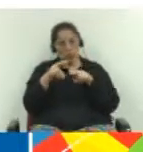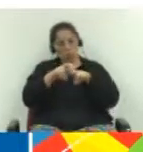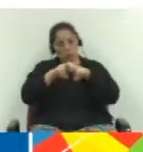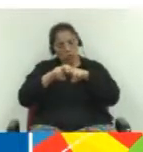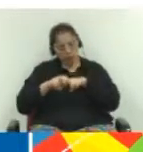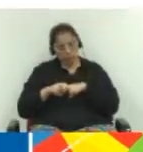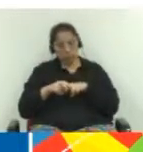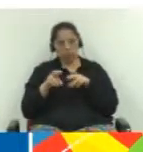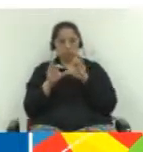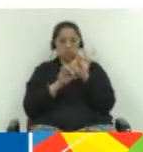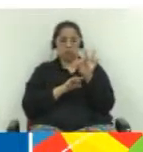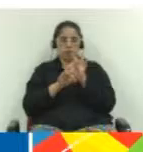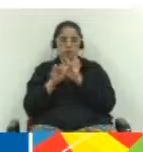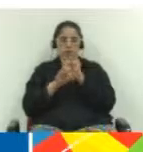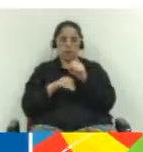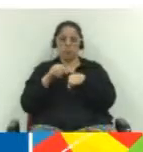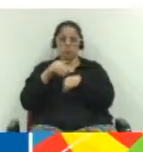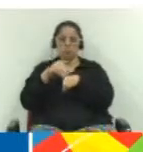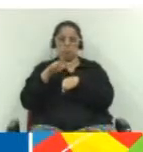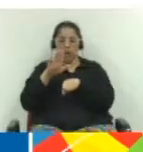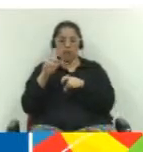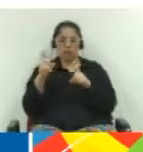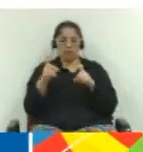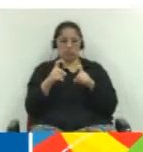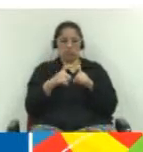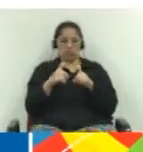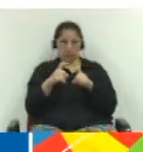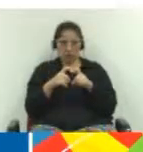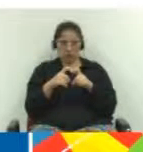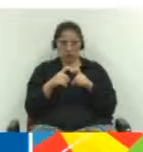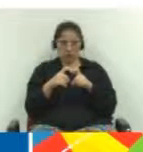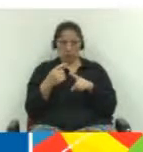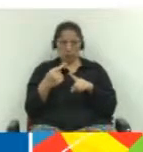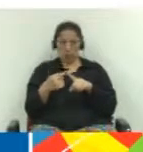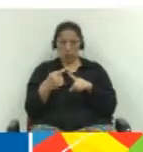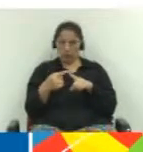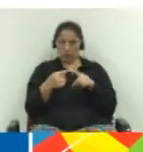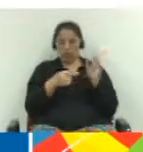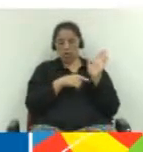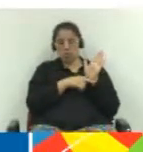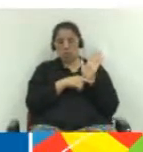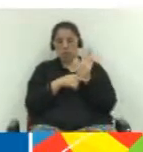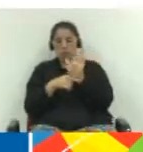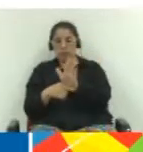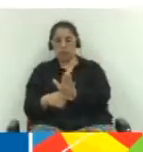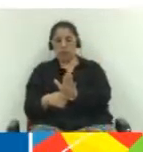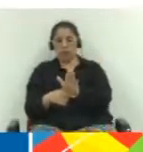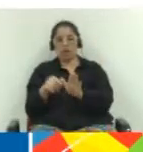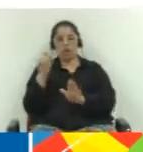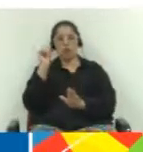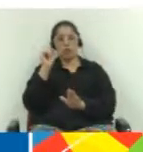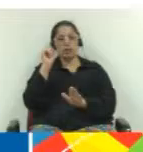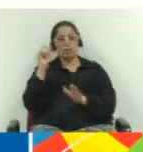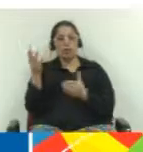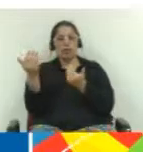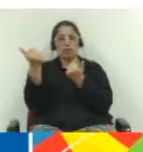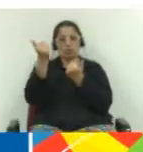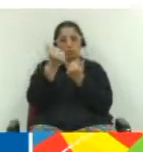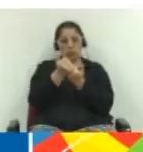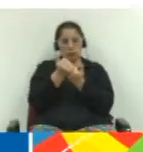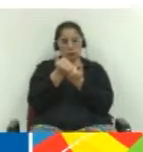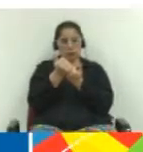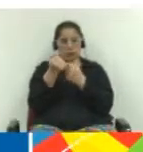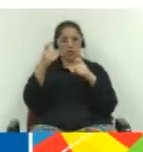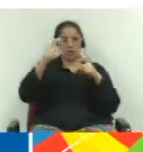nova metodologia existe por conta do Programa Mais Médicos, que pretende formar mais